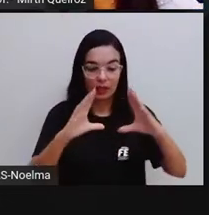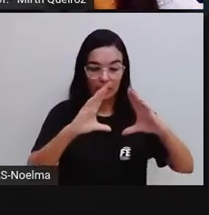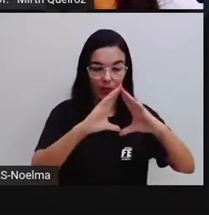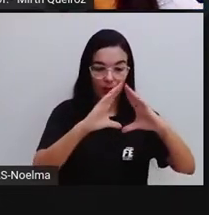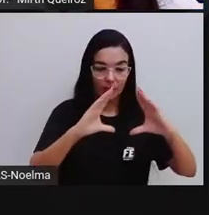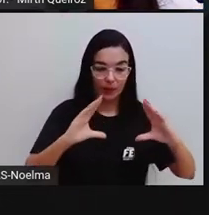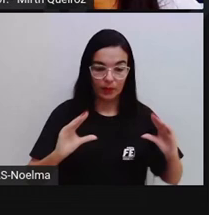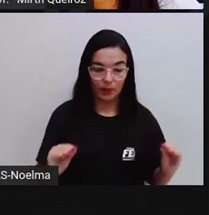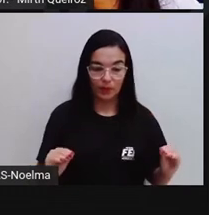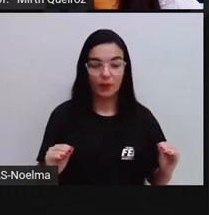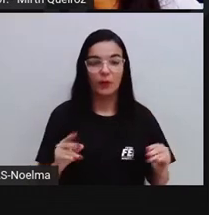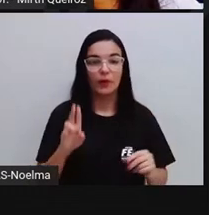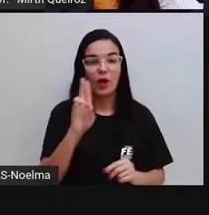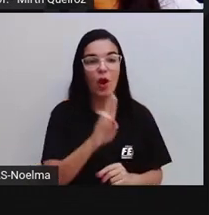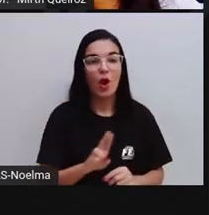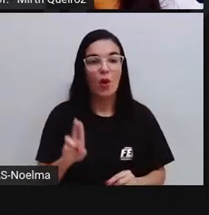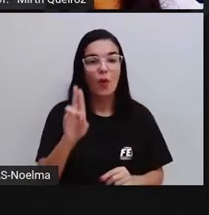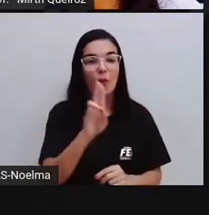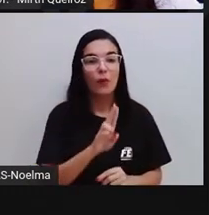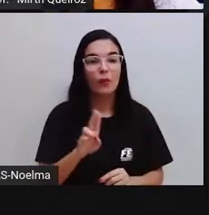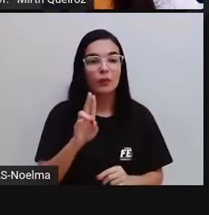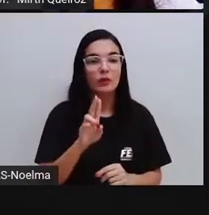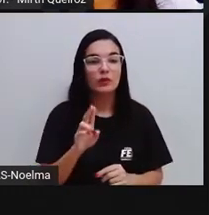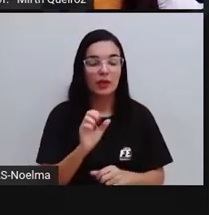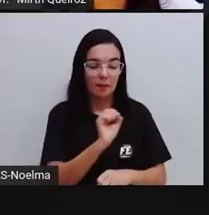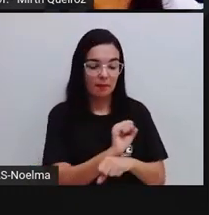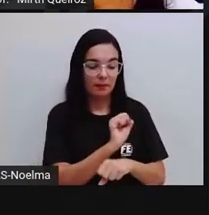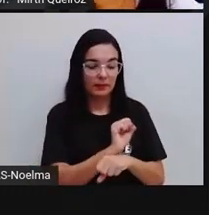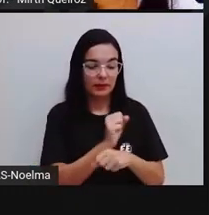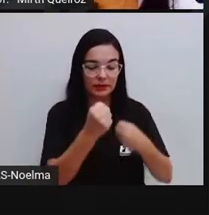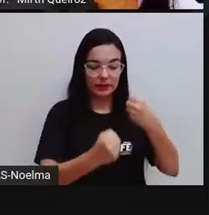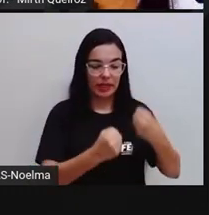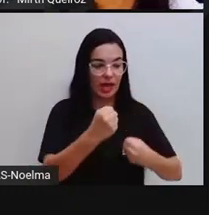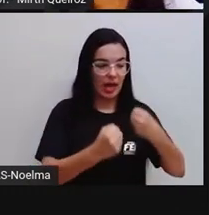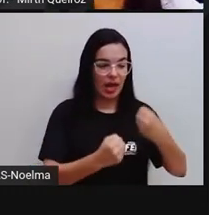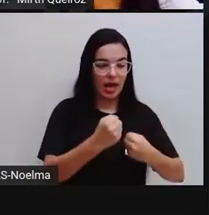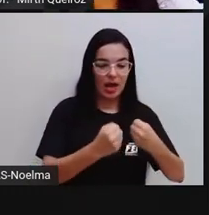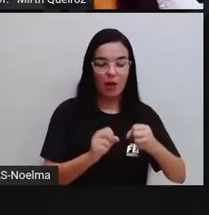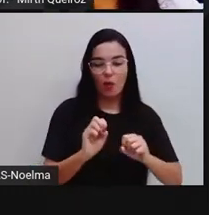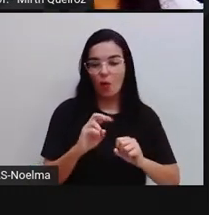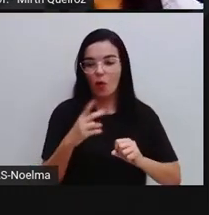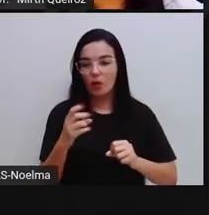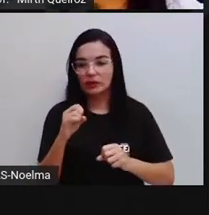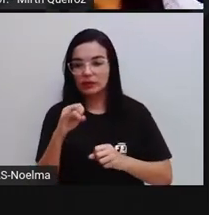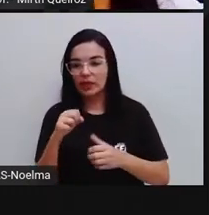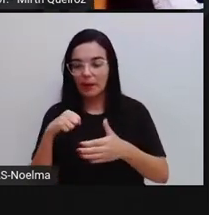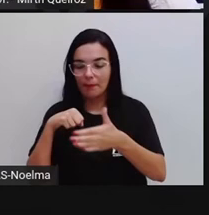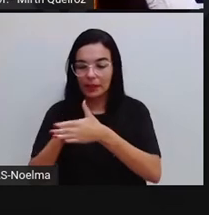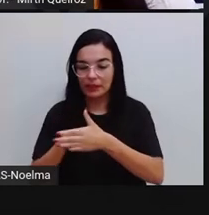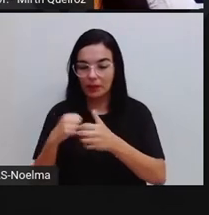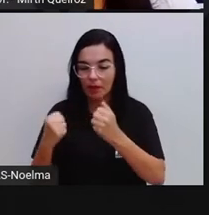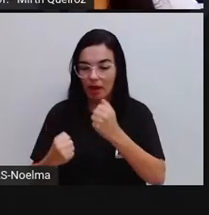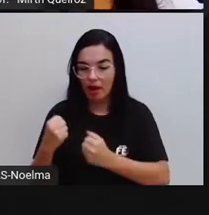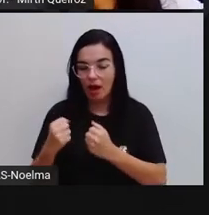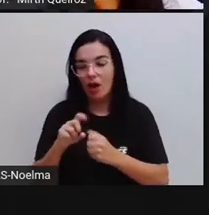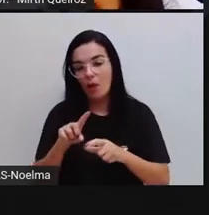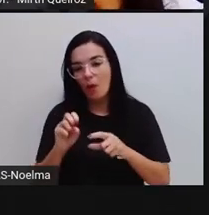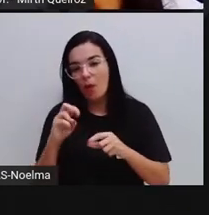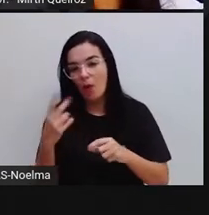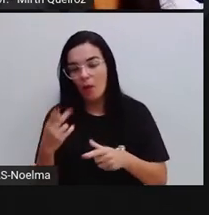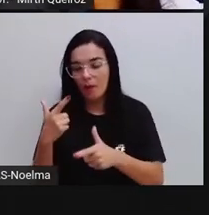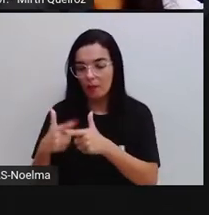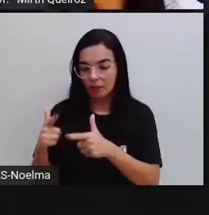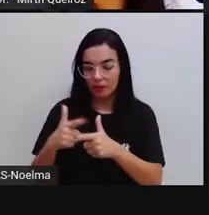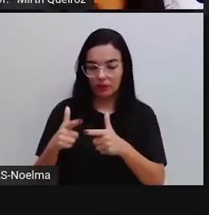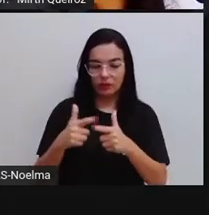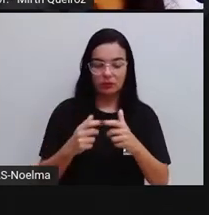ele é utilizado em estacionamentos ou então quando tem um acidente, alguma coisa, um problema no carro, geralmente